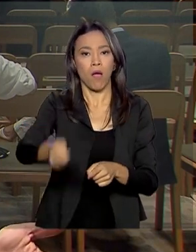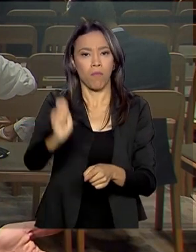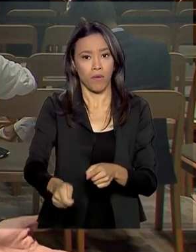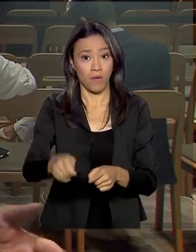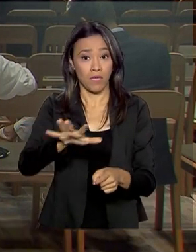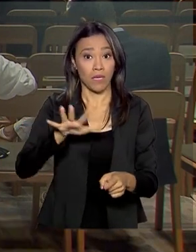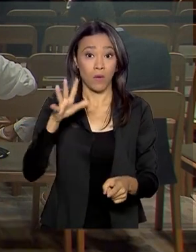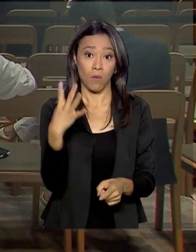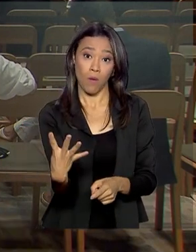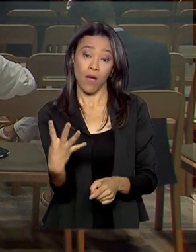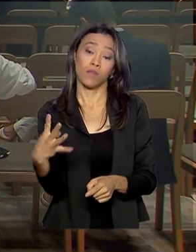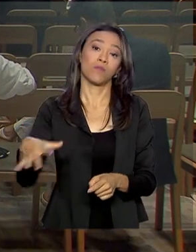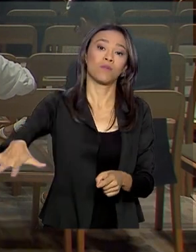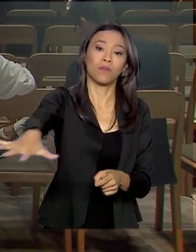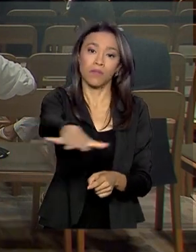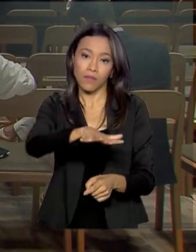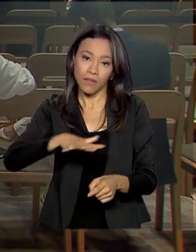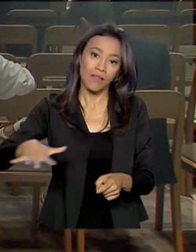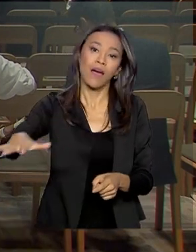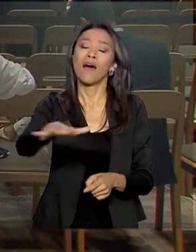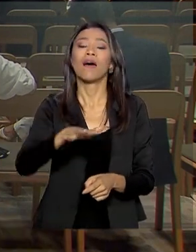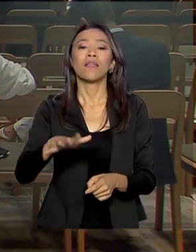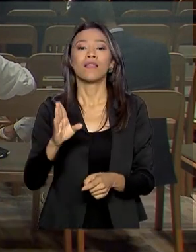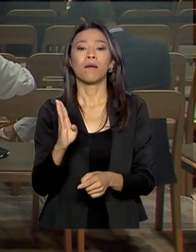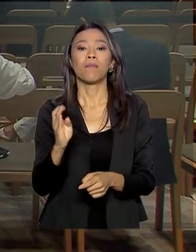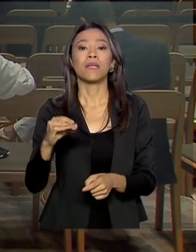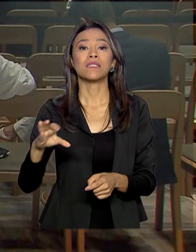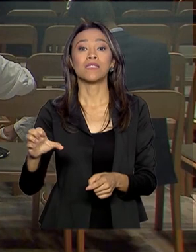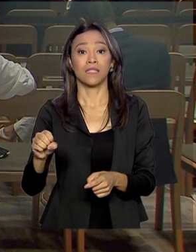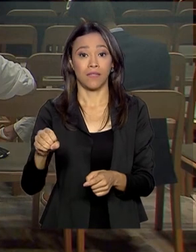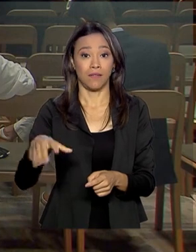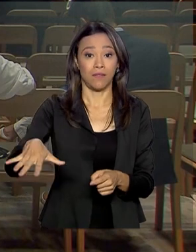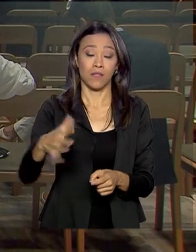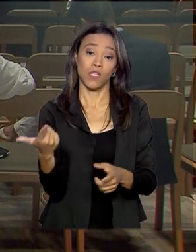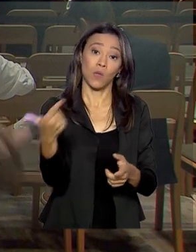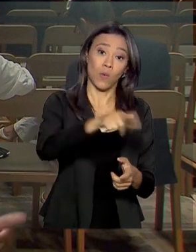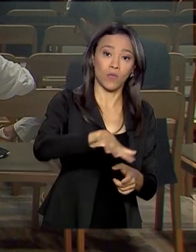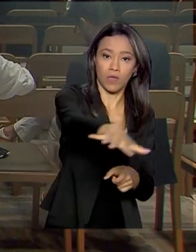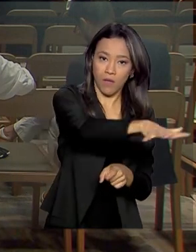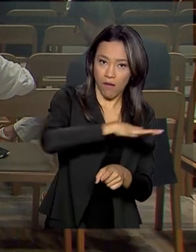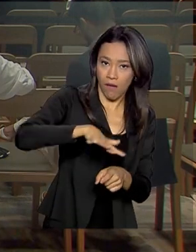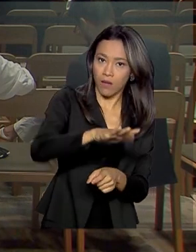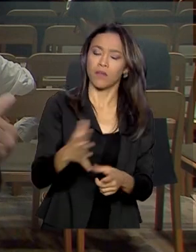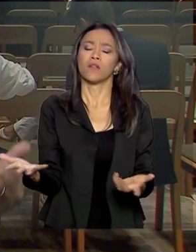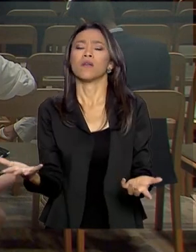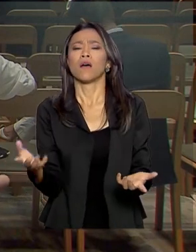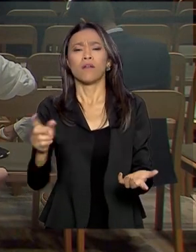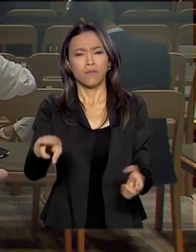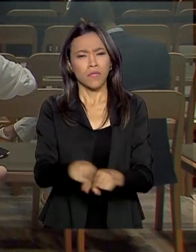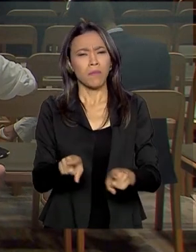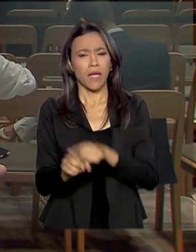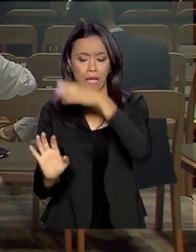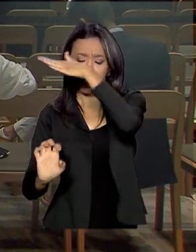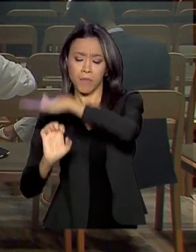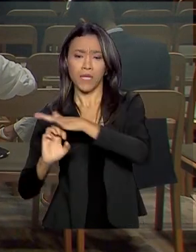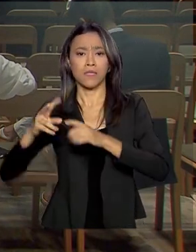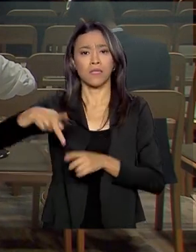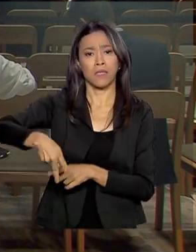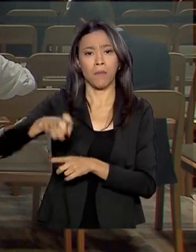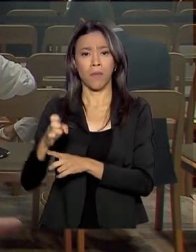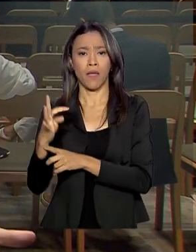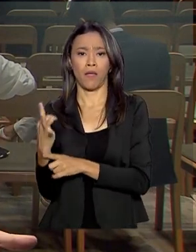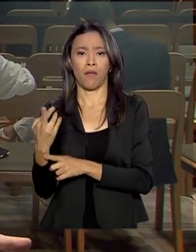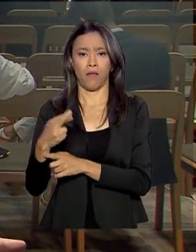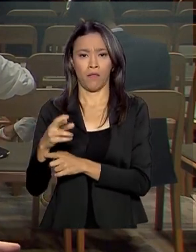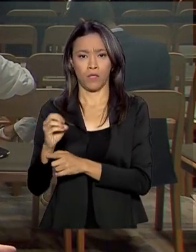quatro na Bacia de Santos e um na Bacia de Campos. Assim como no leilão de ontem da sessão onerosa, a Petrobras também está usando seu direito de preferência por